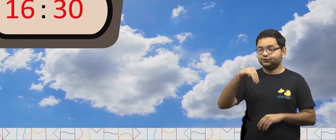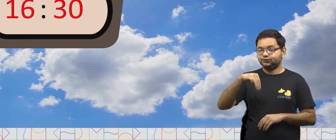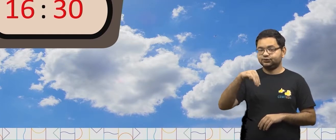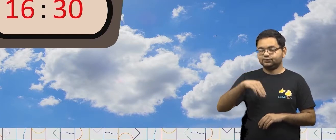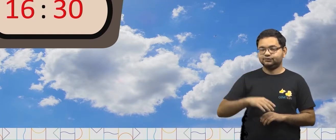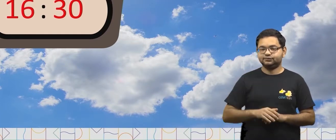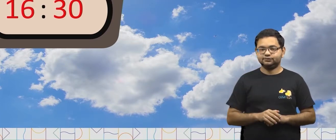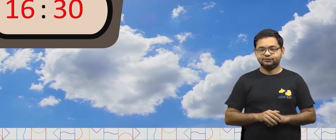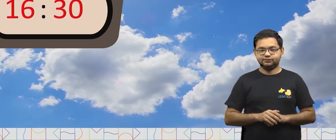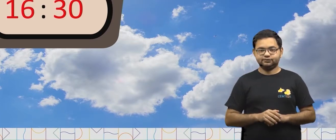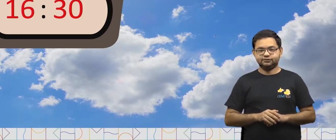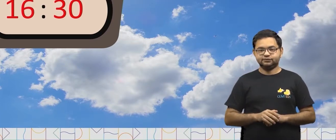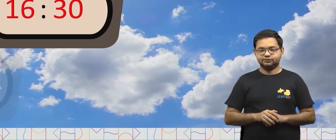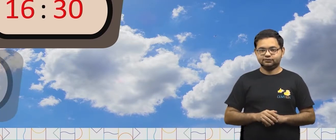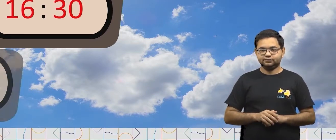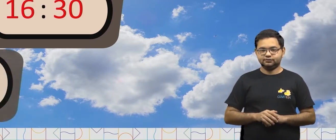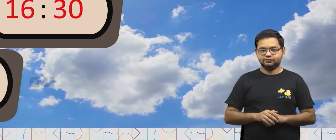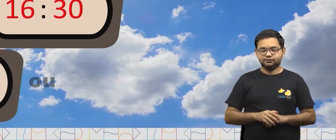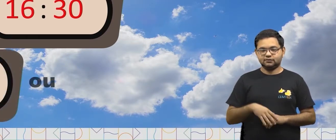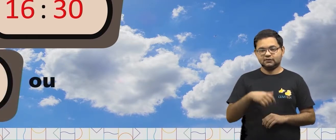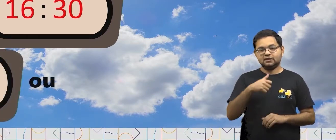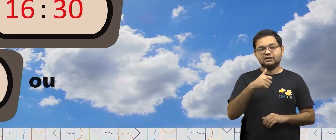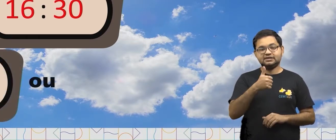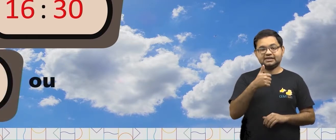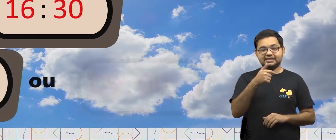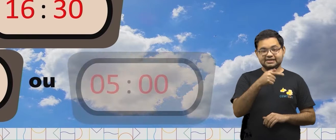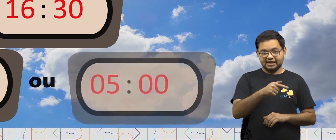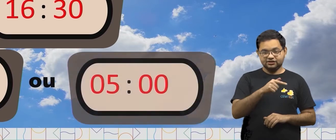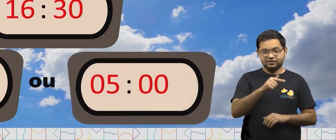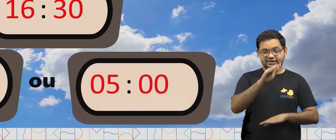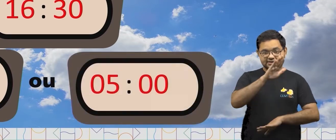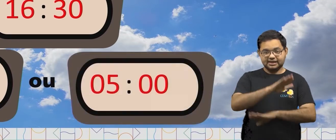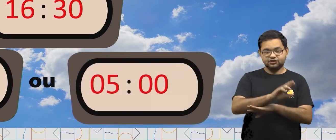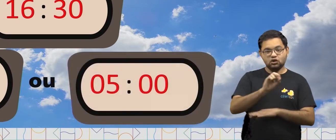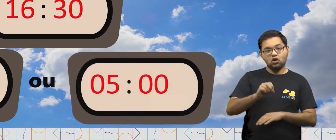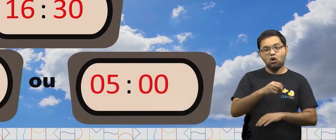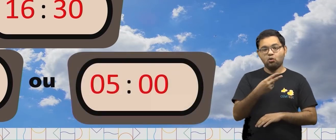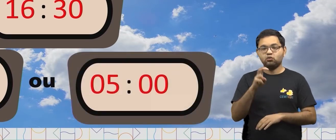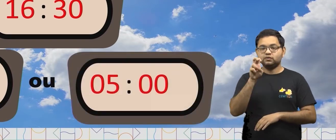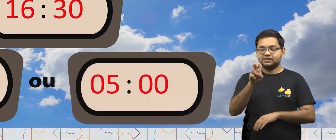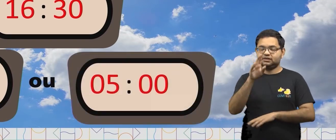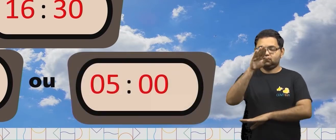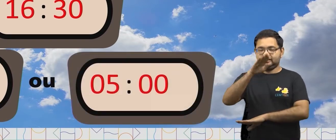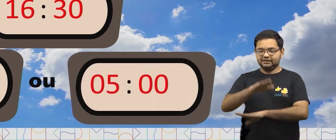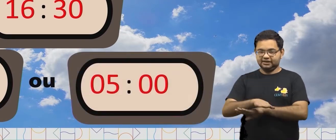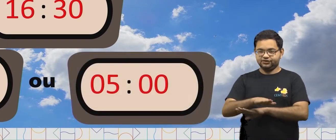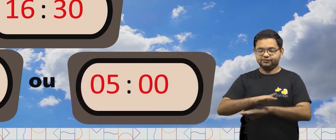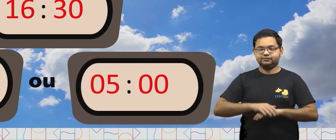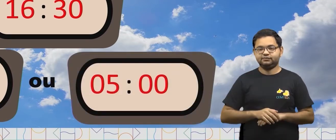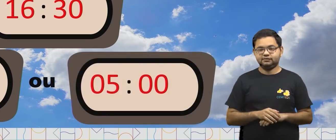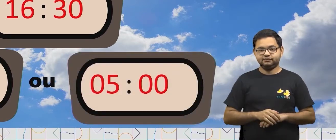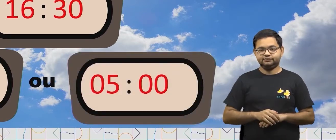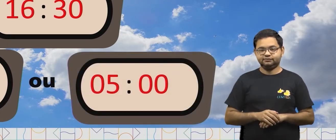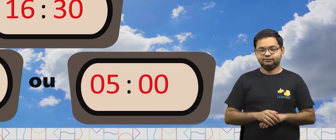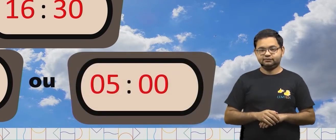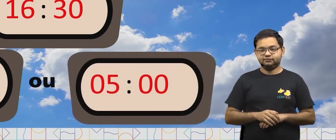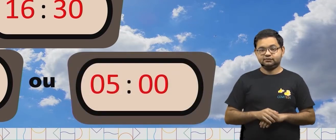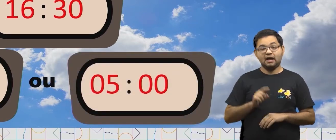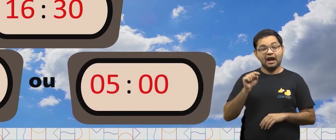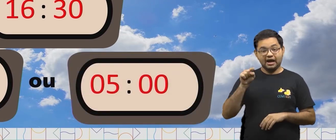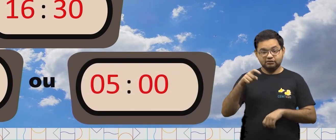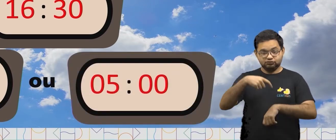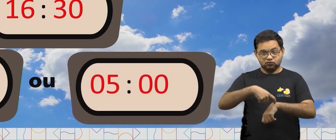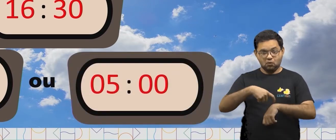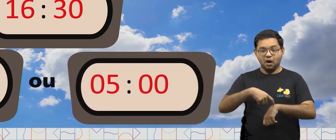E por fim, 17 horas da tarde ou 5 horas da tarde. Aqui nesses horários,